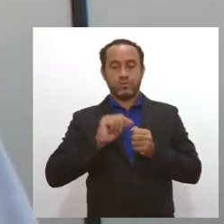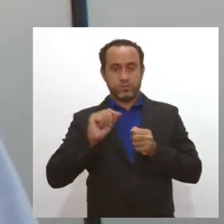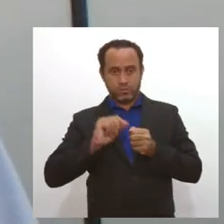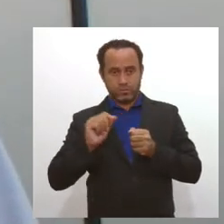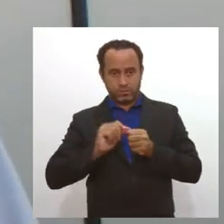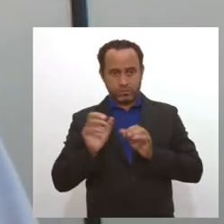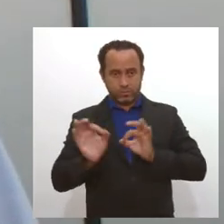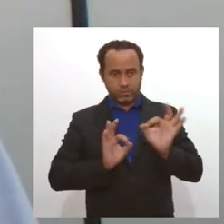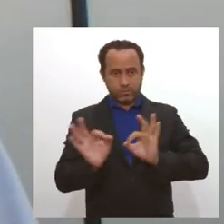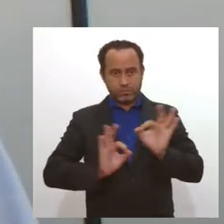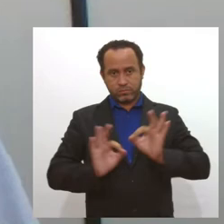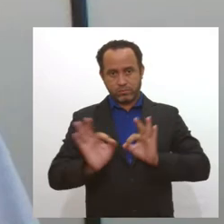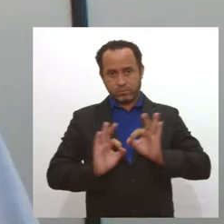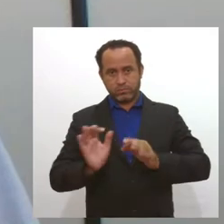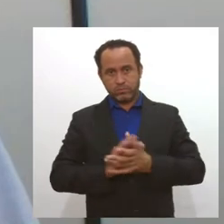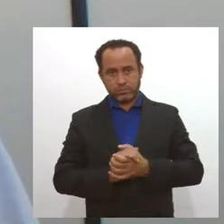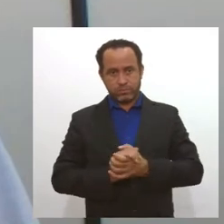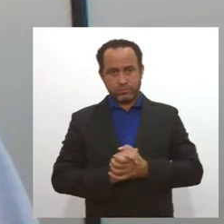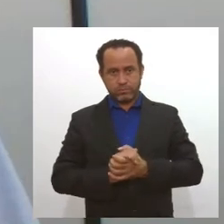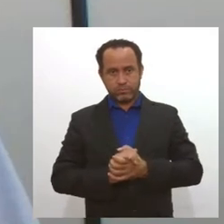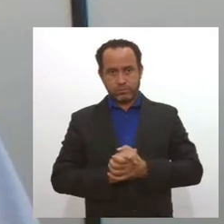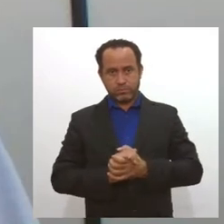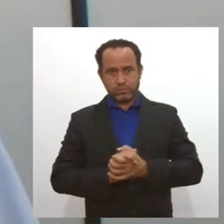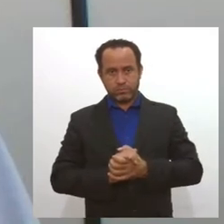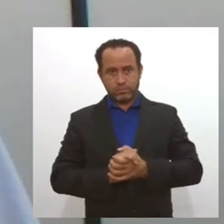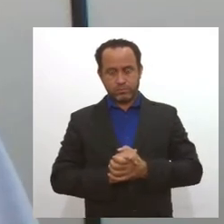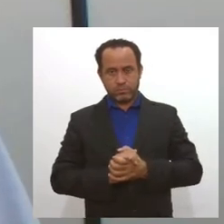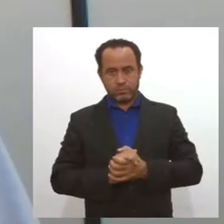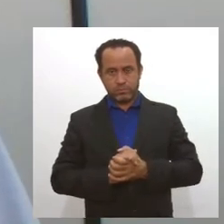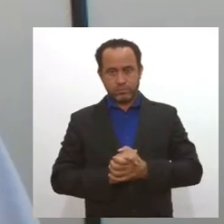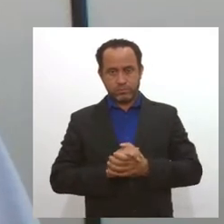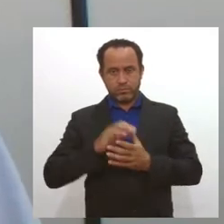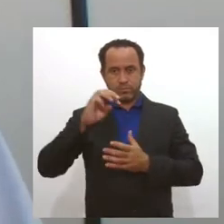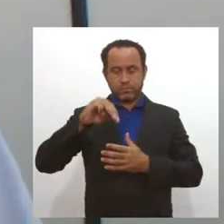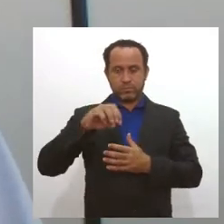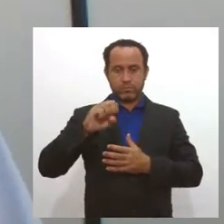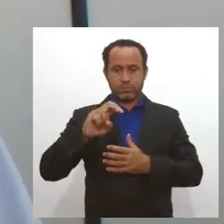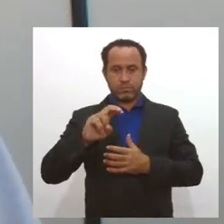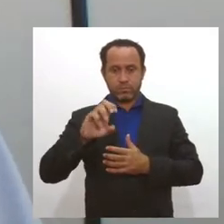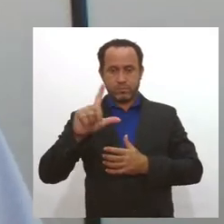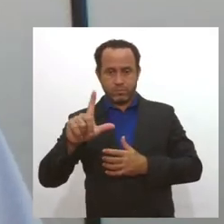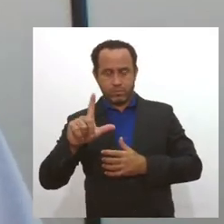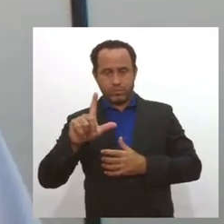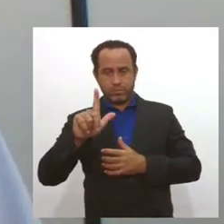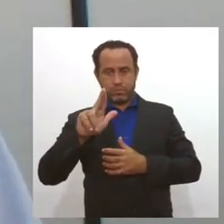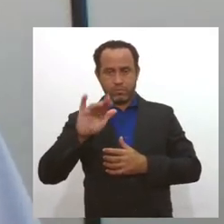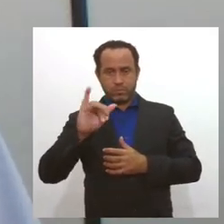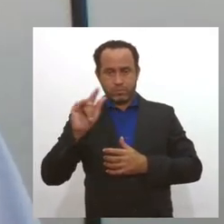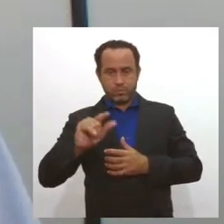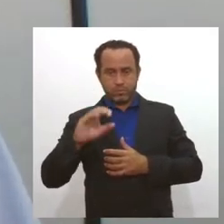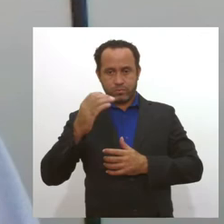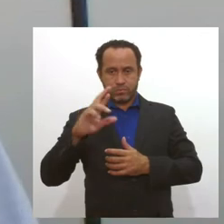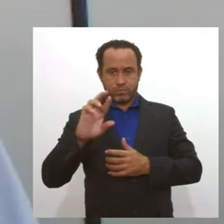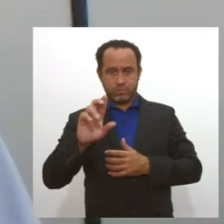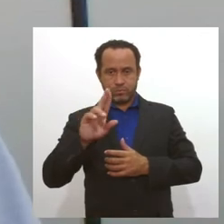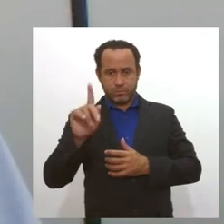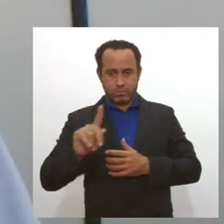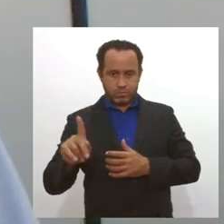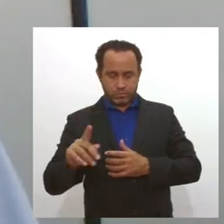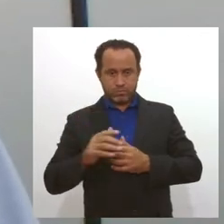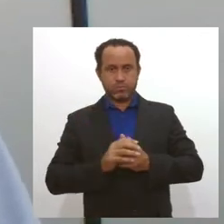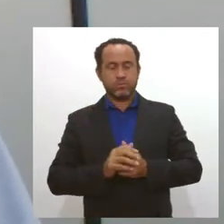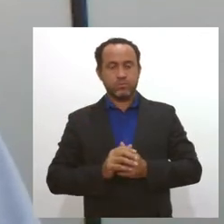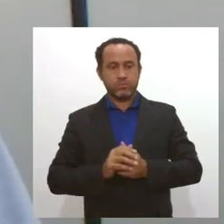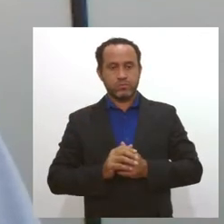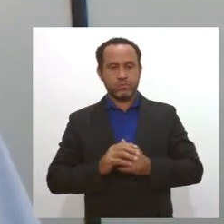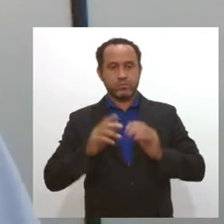elaborado para a execução, chamado Manuel de Unísio Cruz, só esse projeto ele